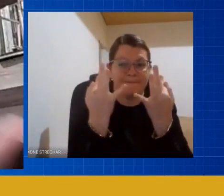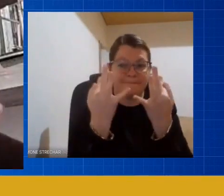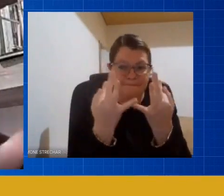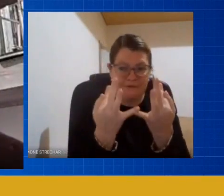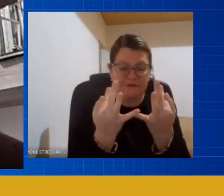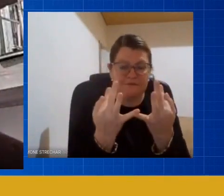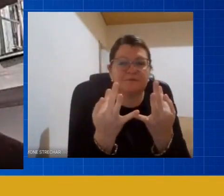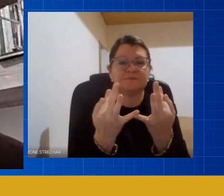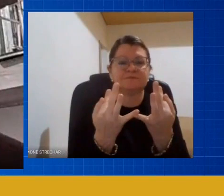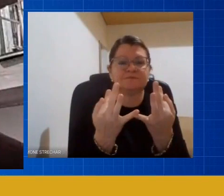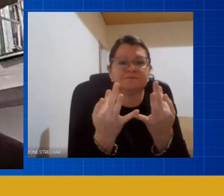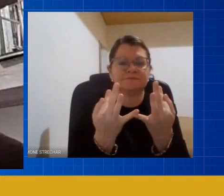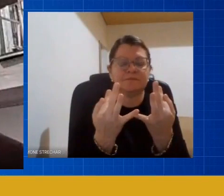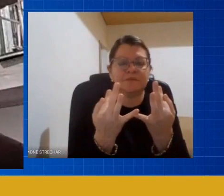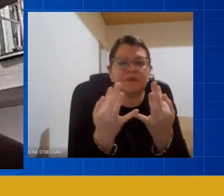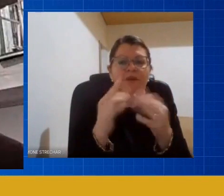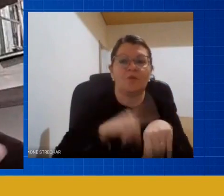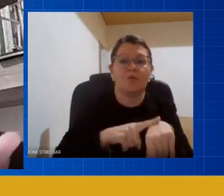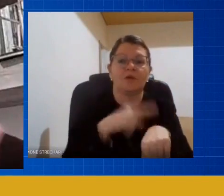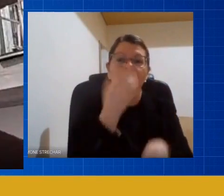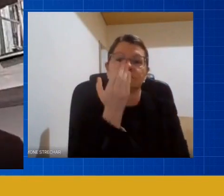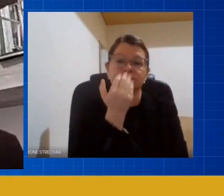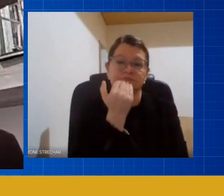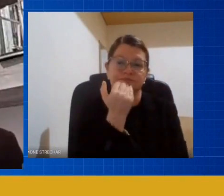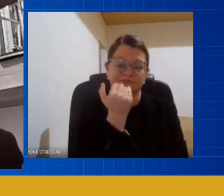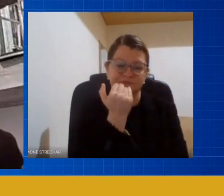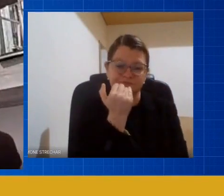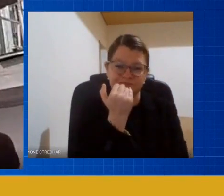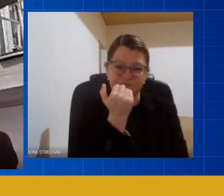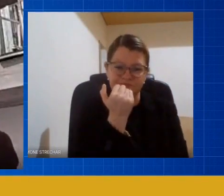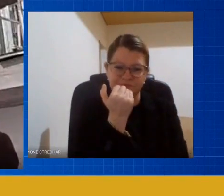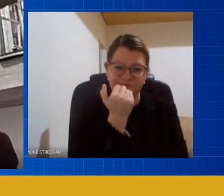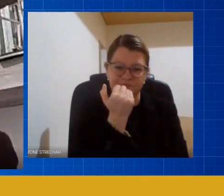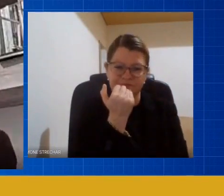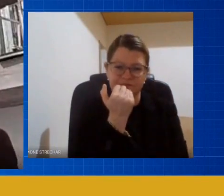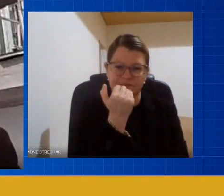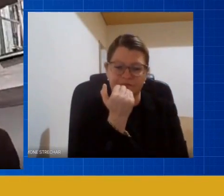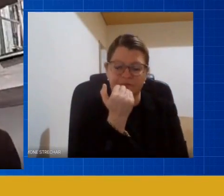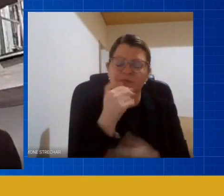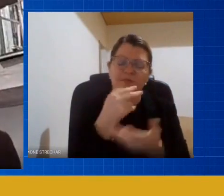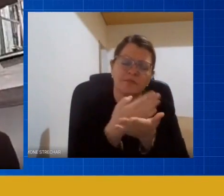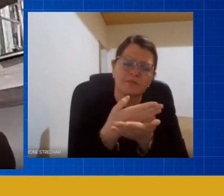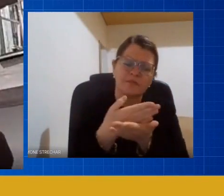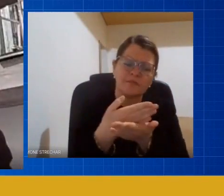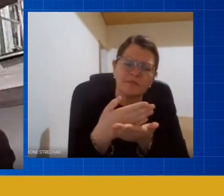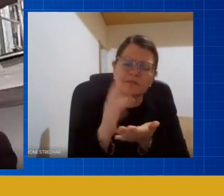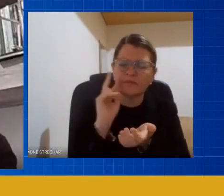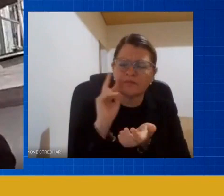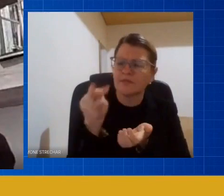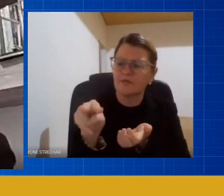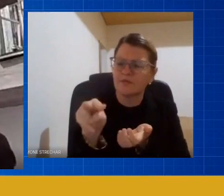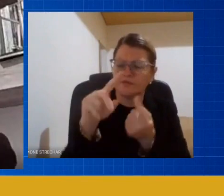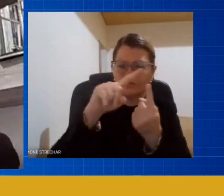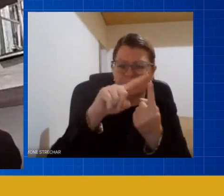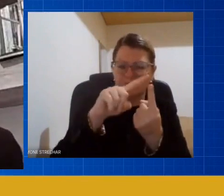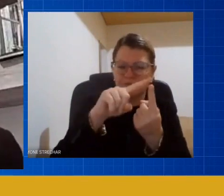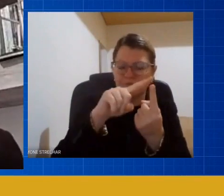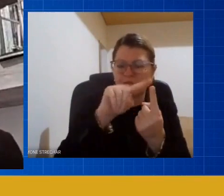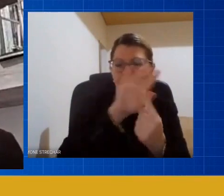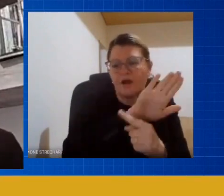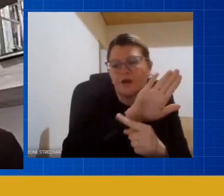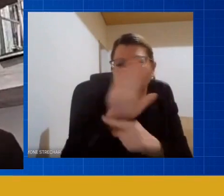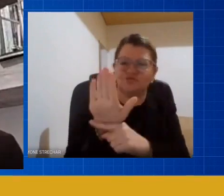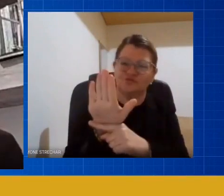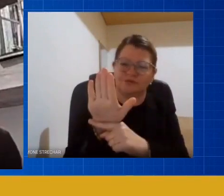no momento de alimentação e comecei a relatar o momento em que uma tenta ajudar a outra